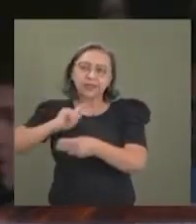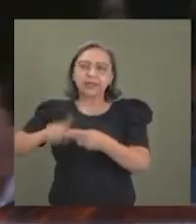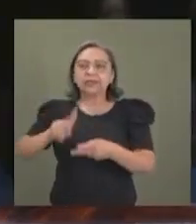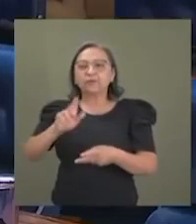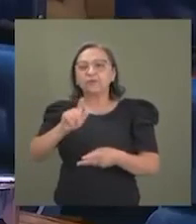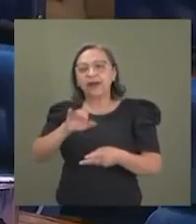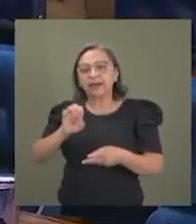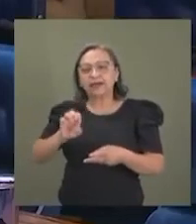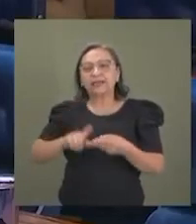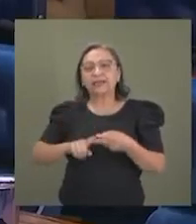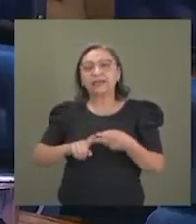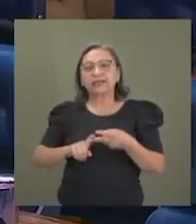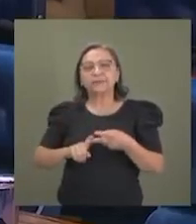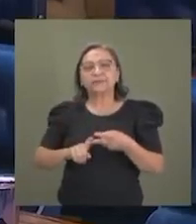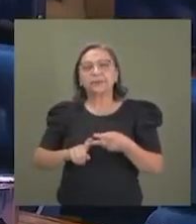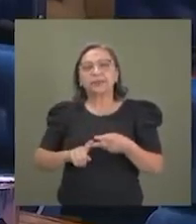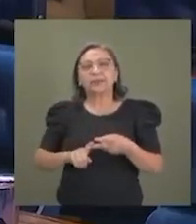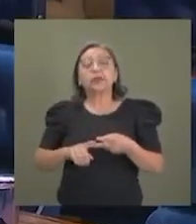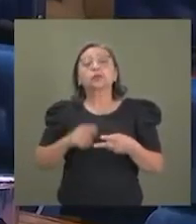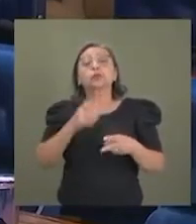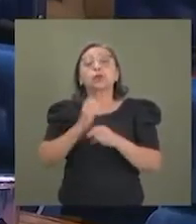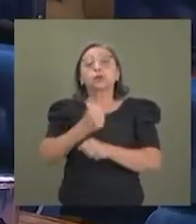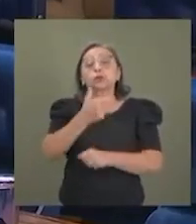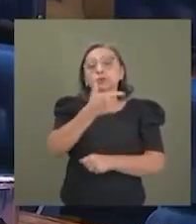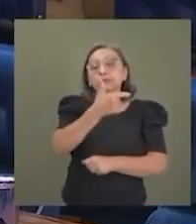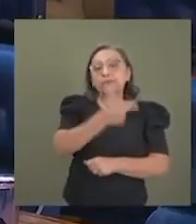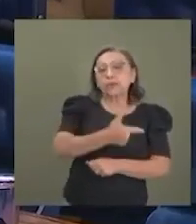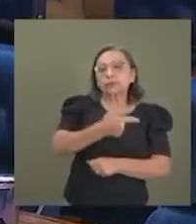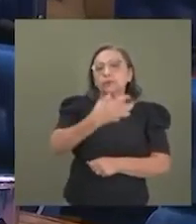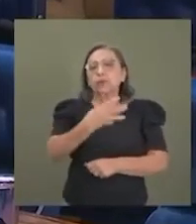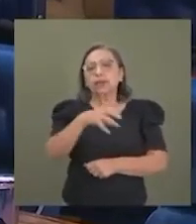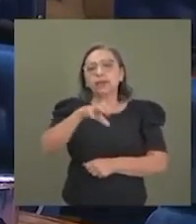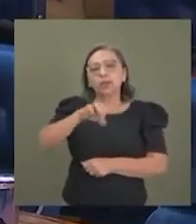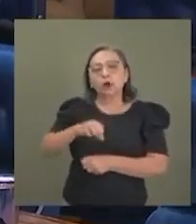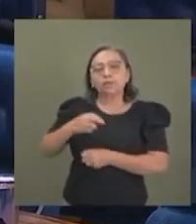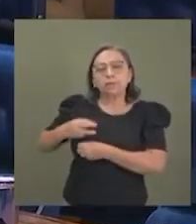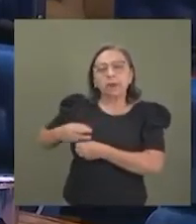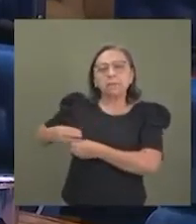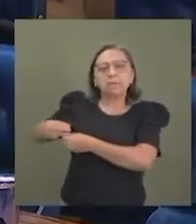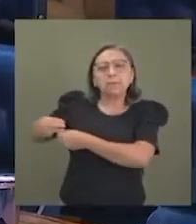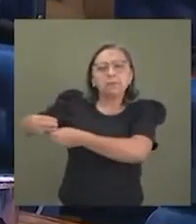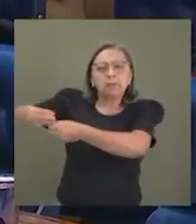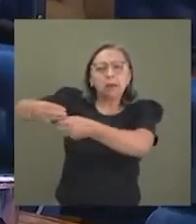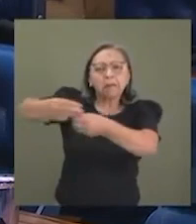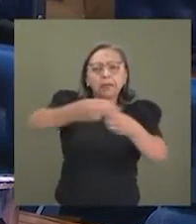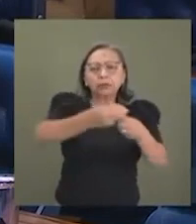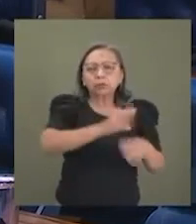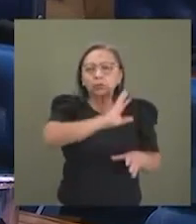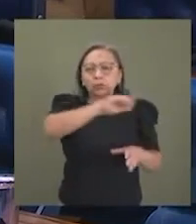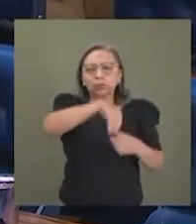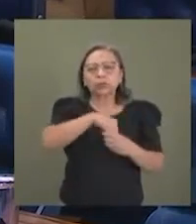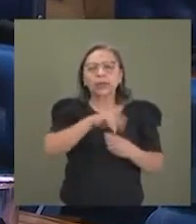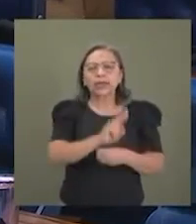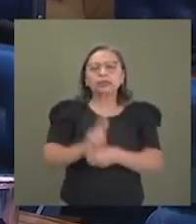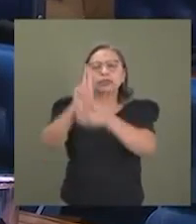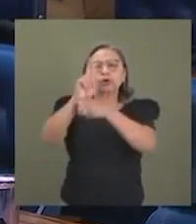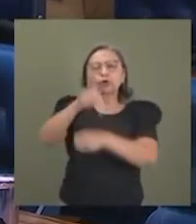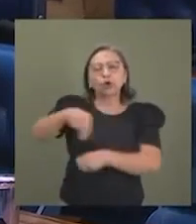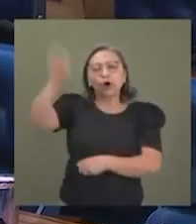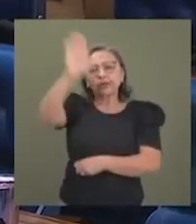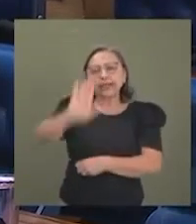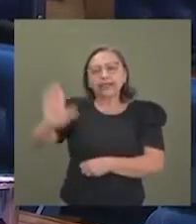Jequintiônia, com 249 municípios que fazem parte da região Nordeste,